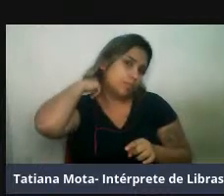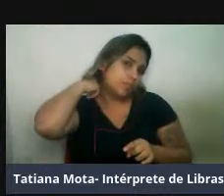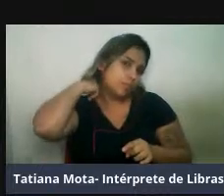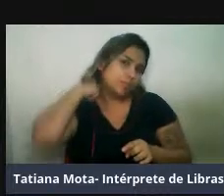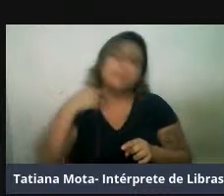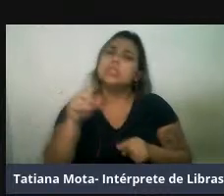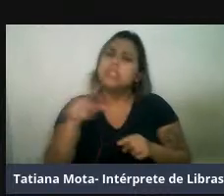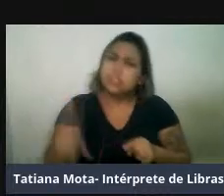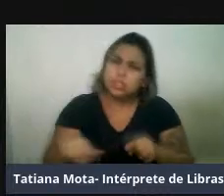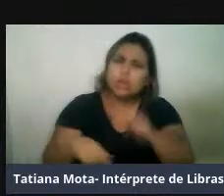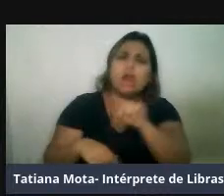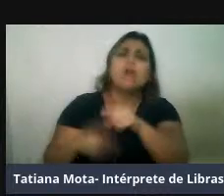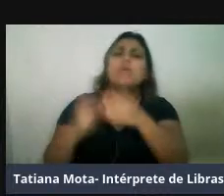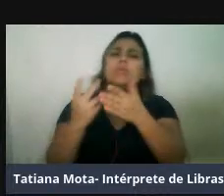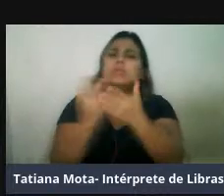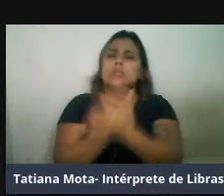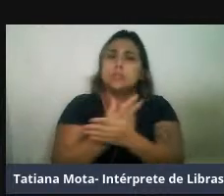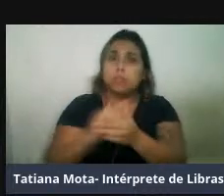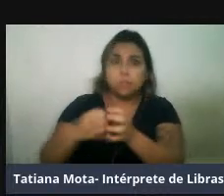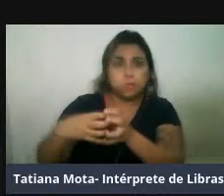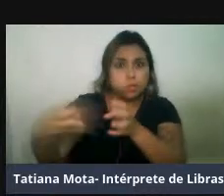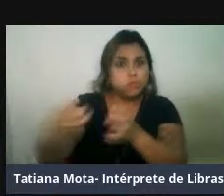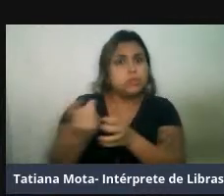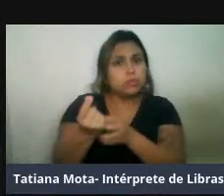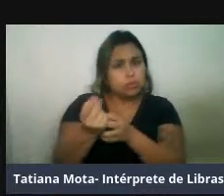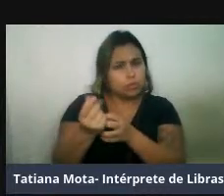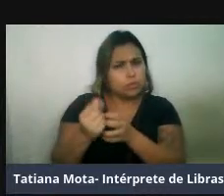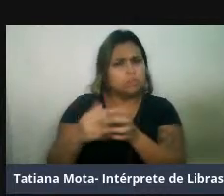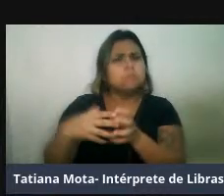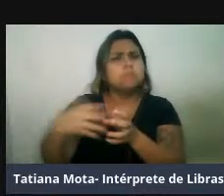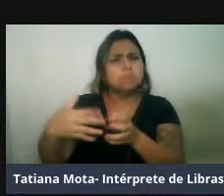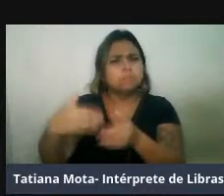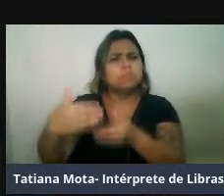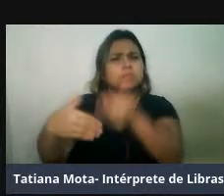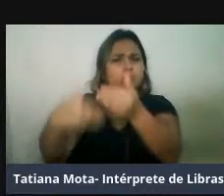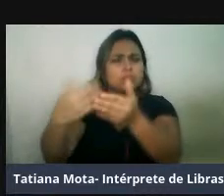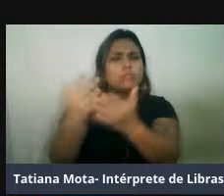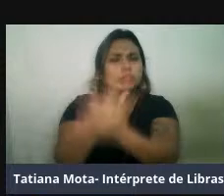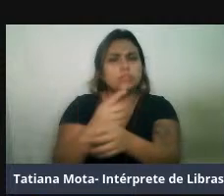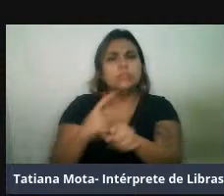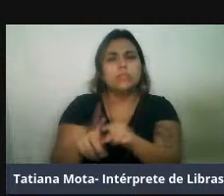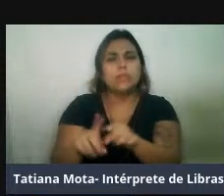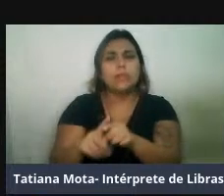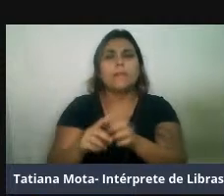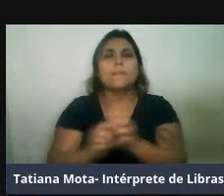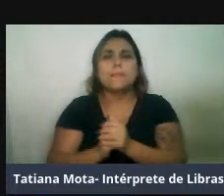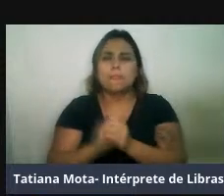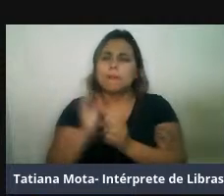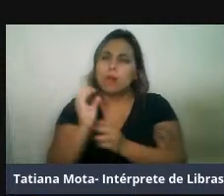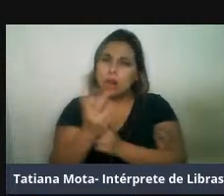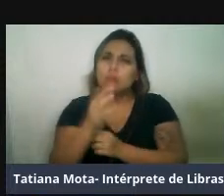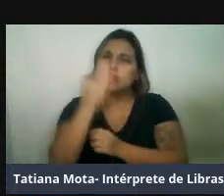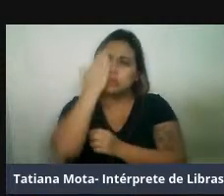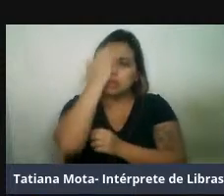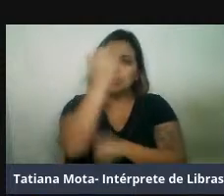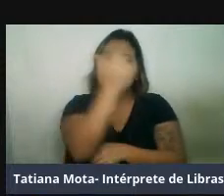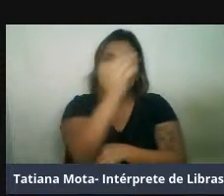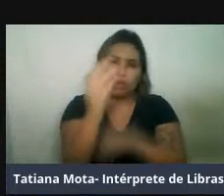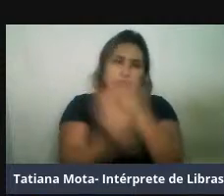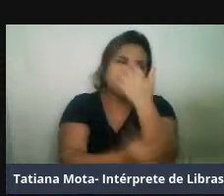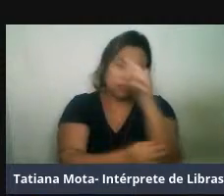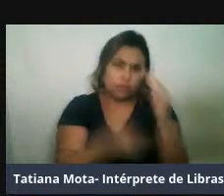vem, vem tendo nos últimos anos, né, isso, obviamente, tem um custo ambiental muito grande, e isso